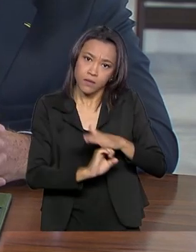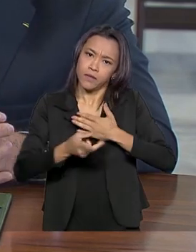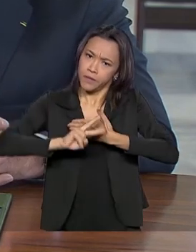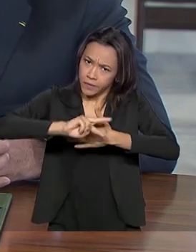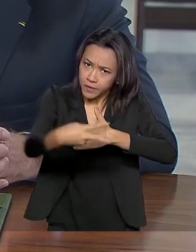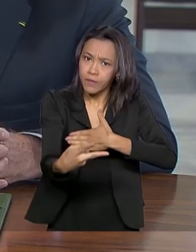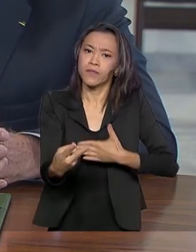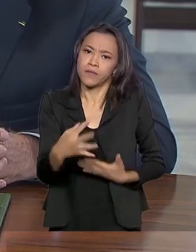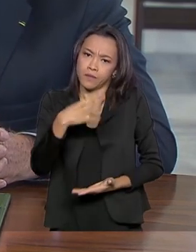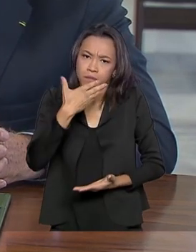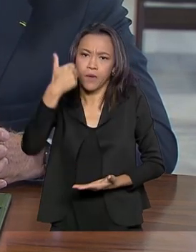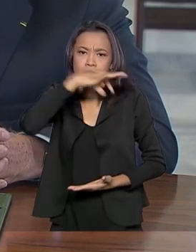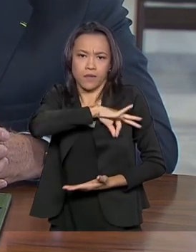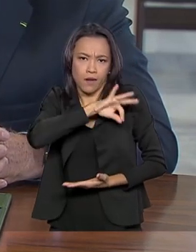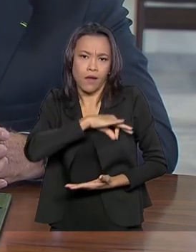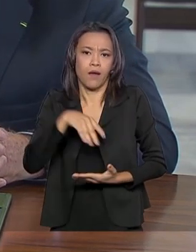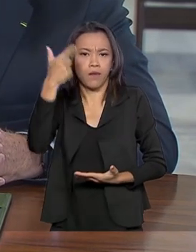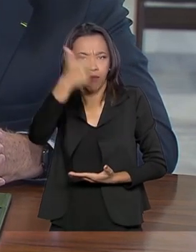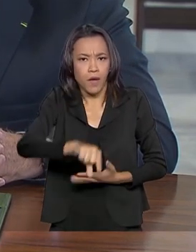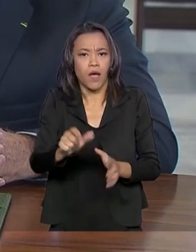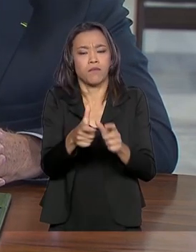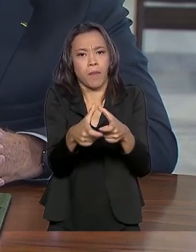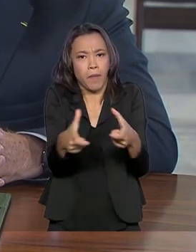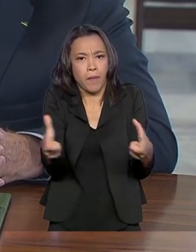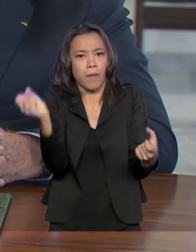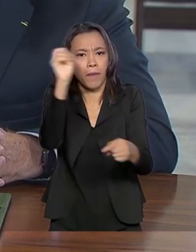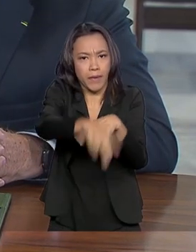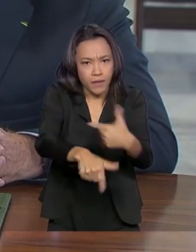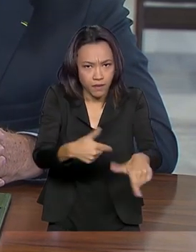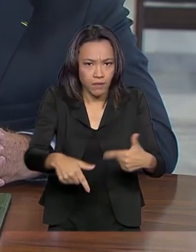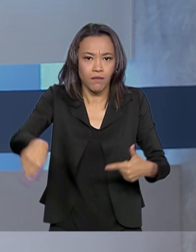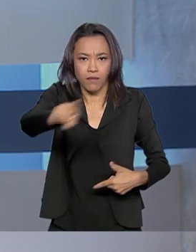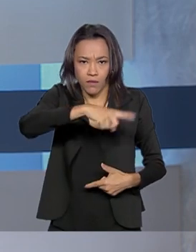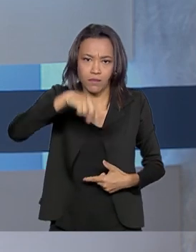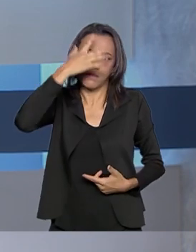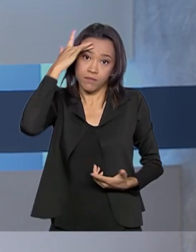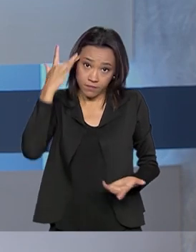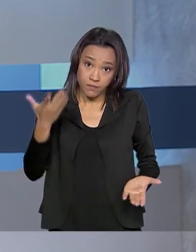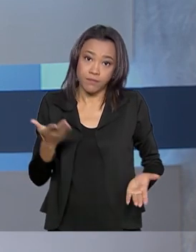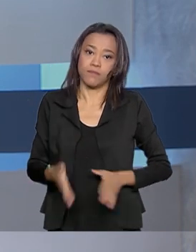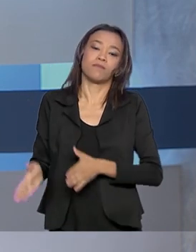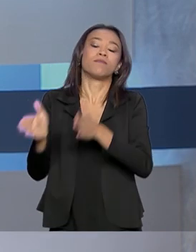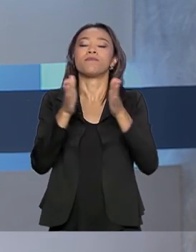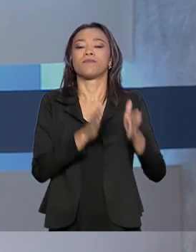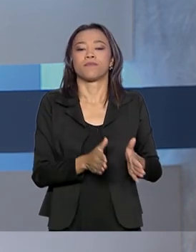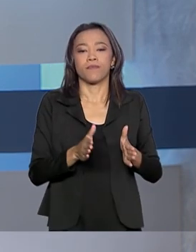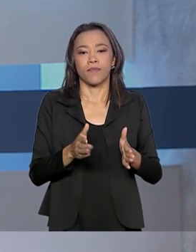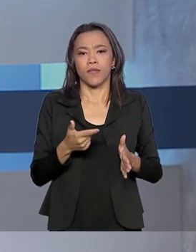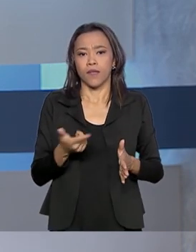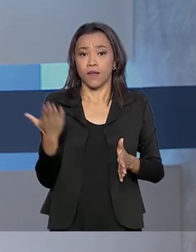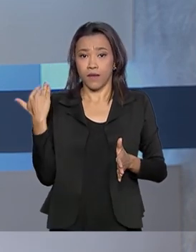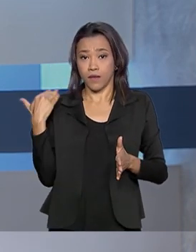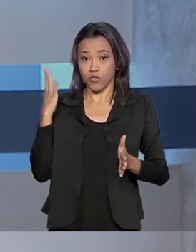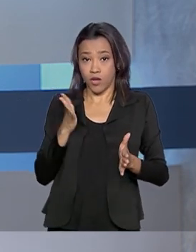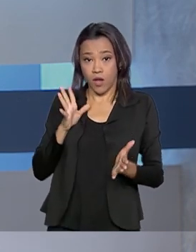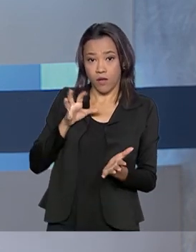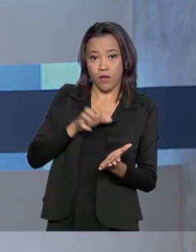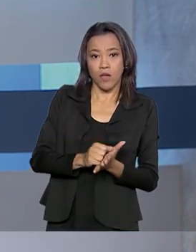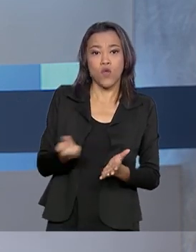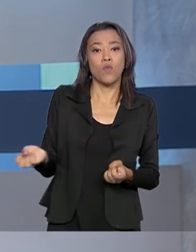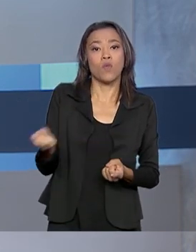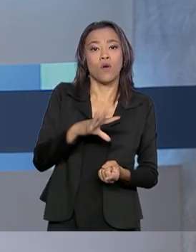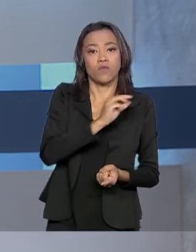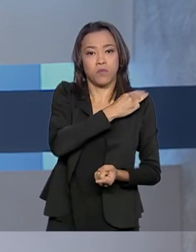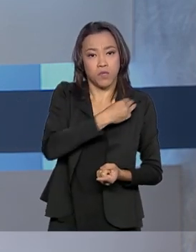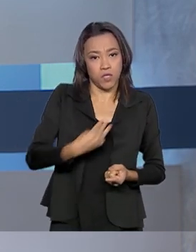maiores salários, mais emprego, mais renda para o trabalhador. Tomaram posse nesta terça-feira os novos